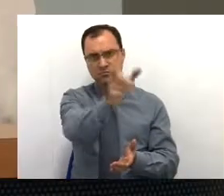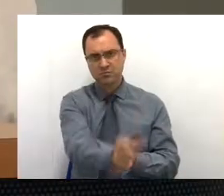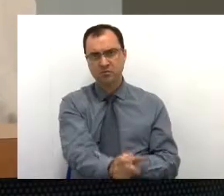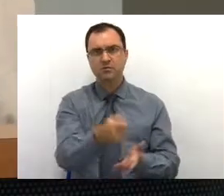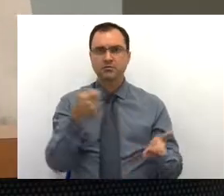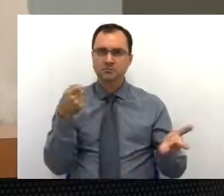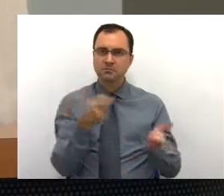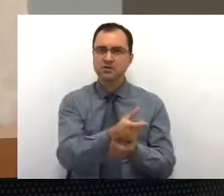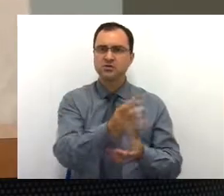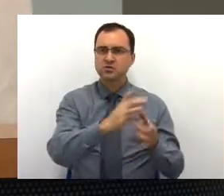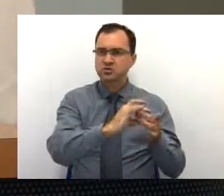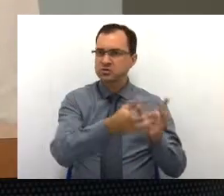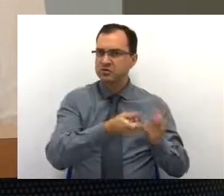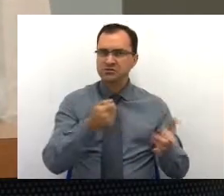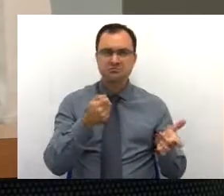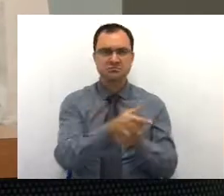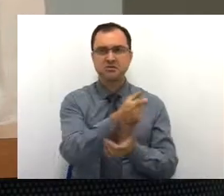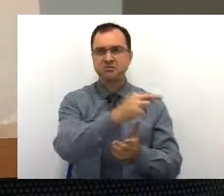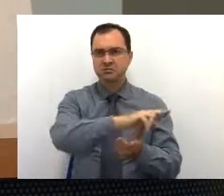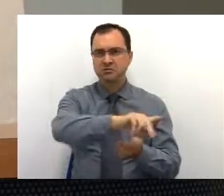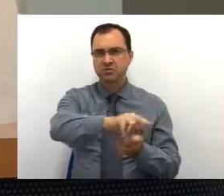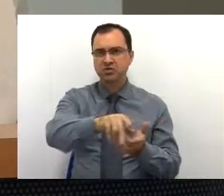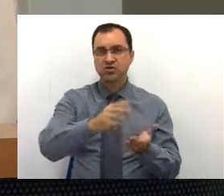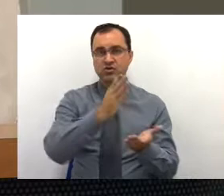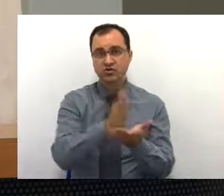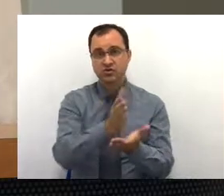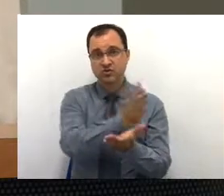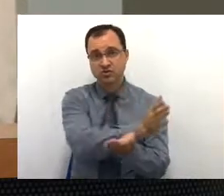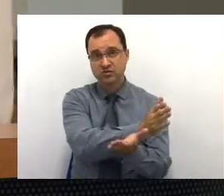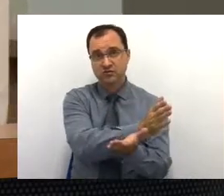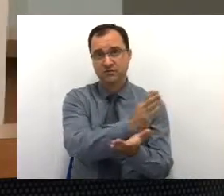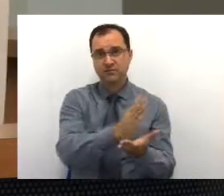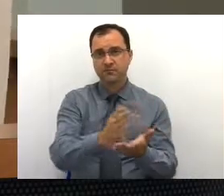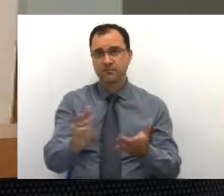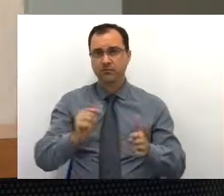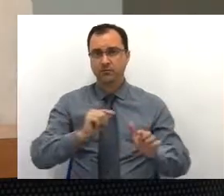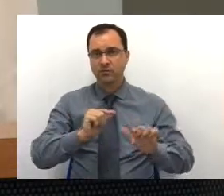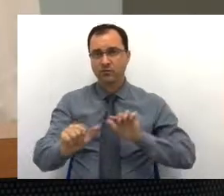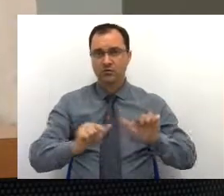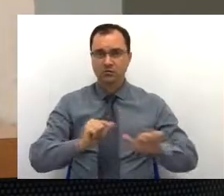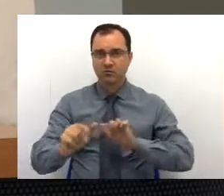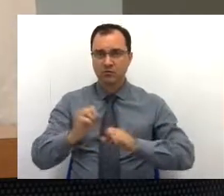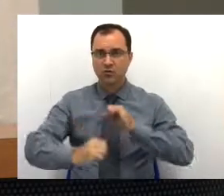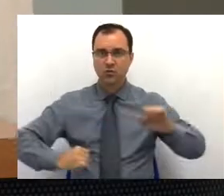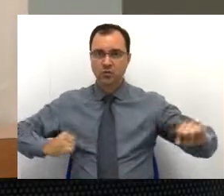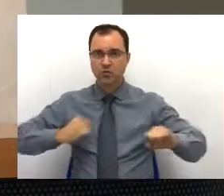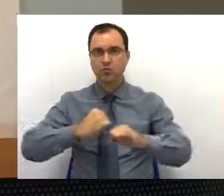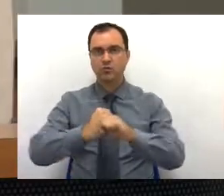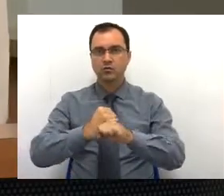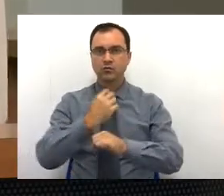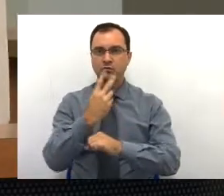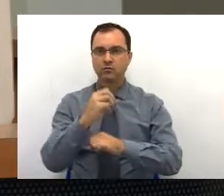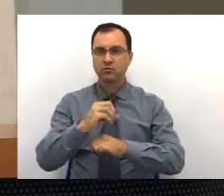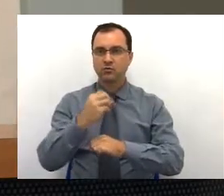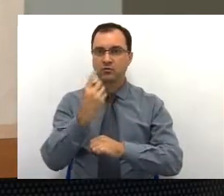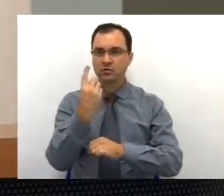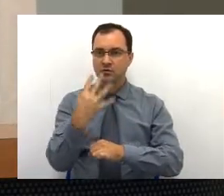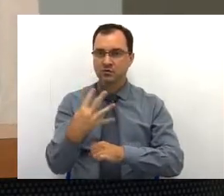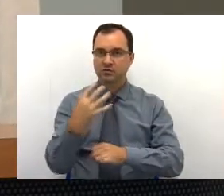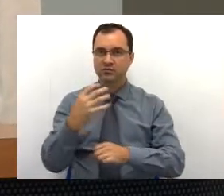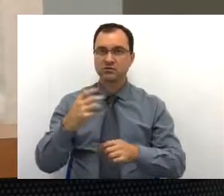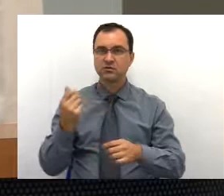com rente, despesas de capitais, dividido aí. Então, para o exercício de 2014, temos um valor de